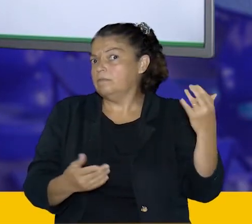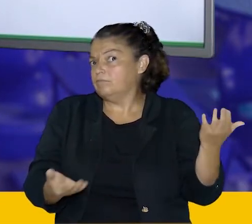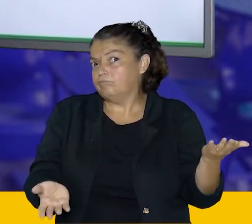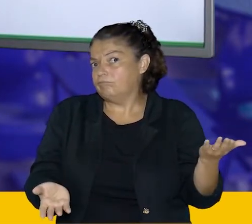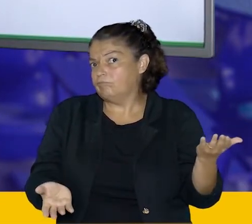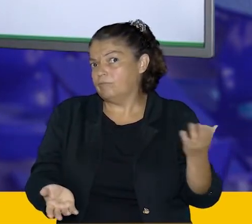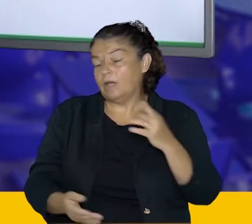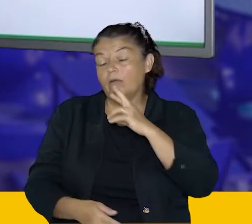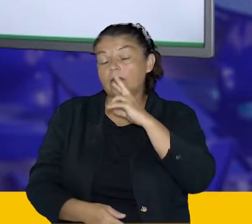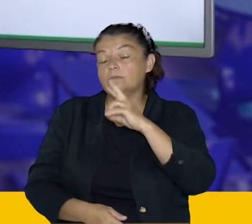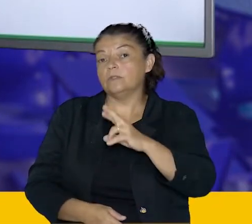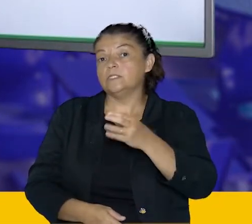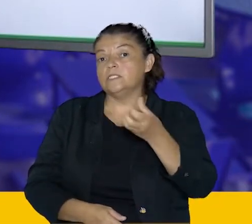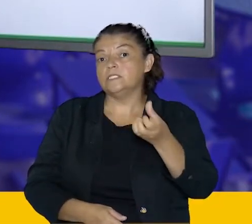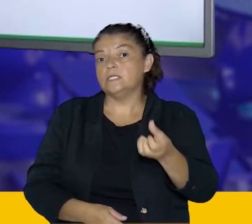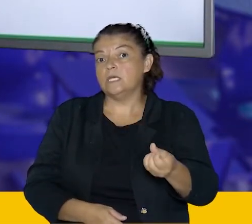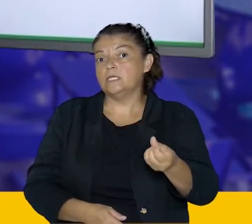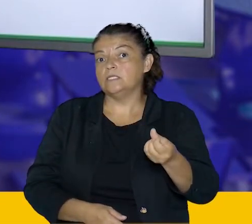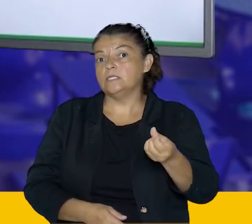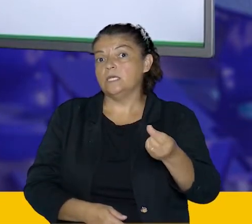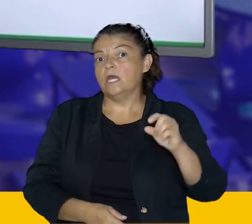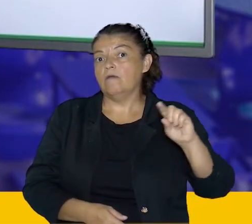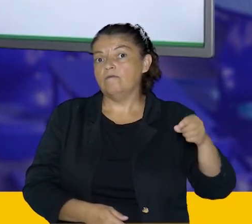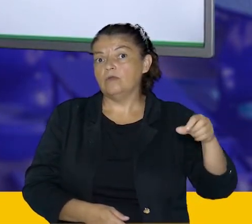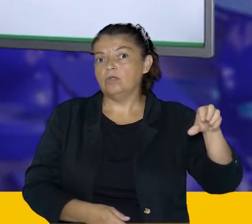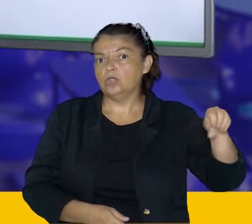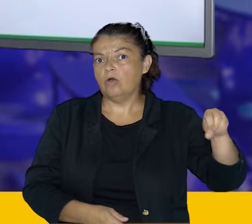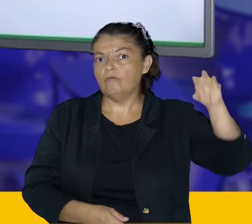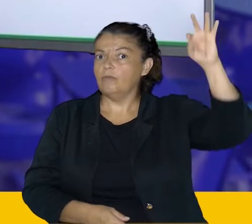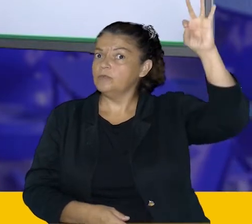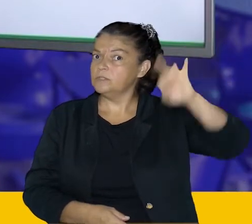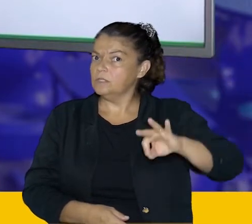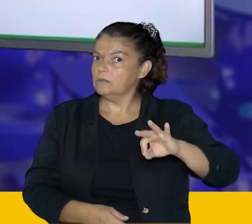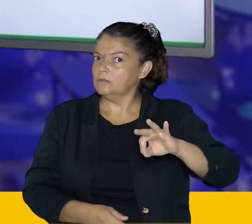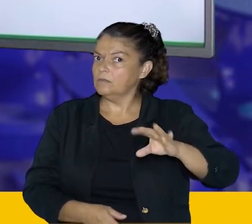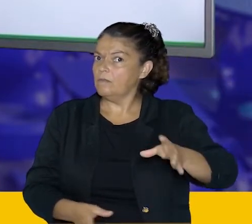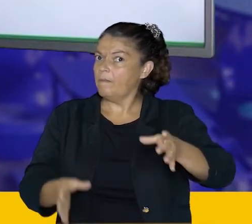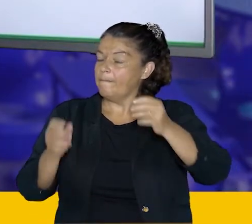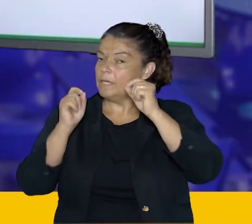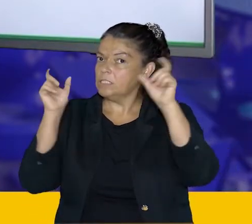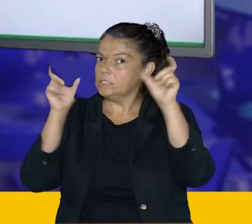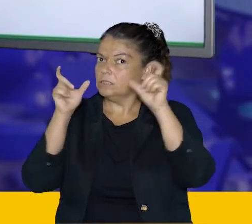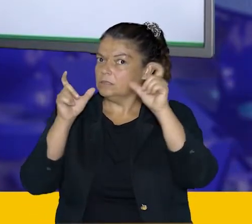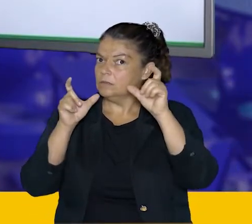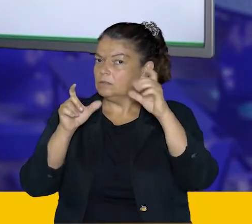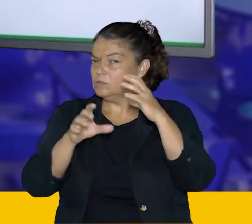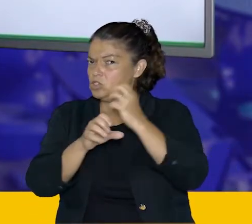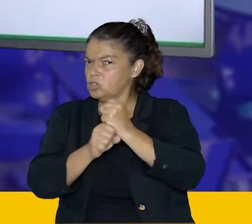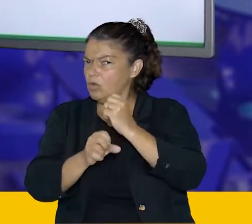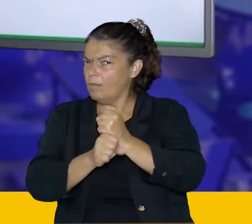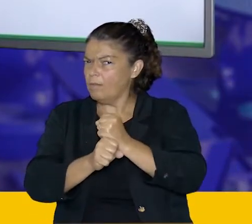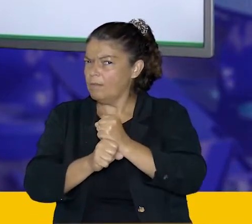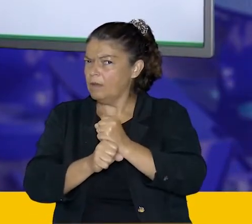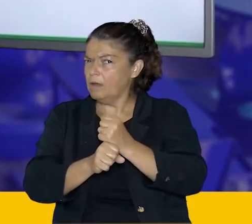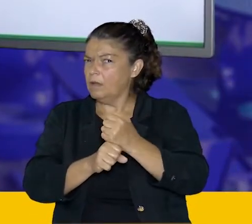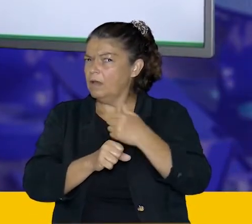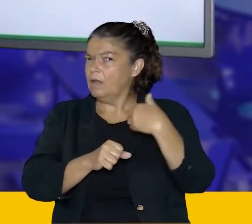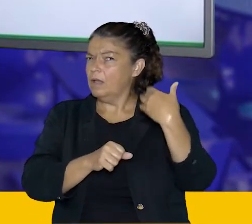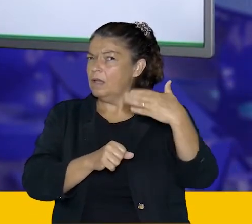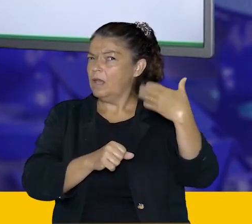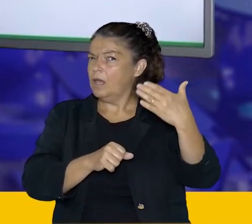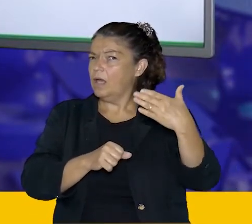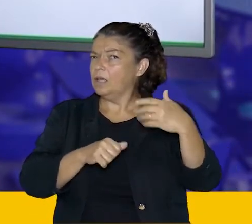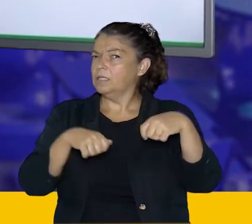obteremos o valor de 6,9%. Presta atenção na dica, se eu fosse somar 1,1 lá de Caruaru